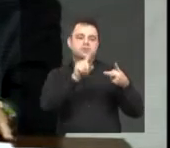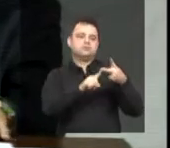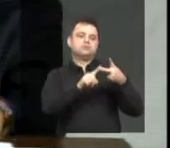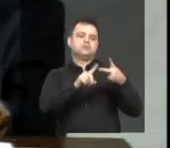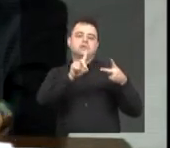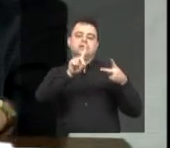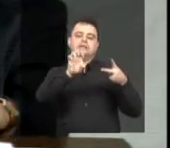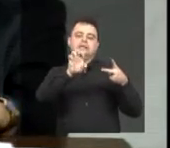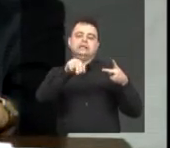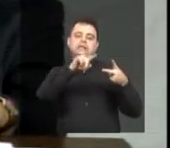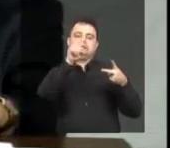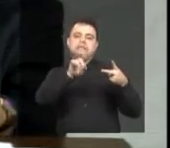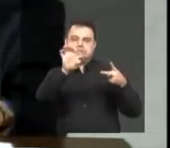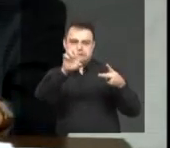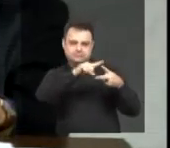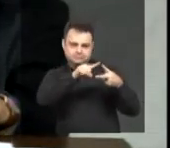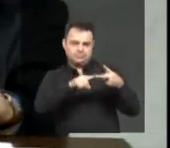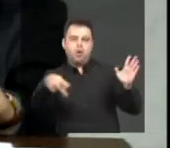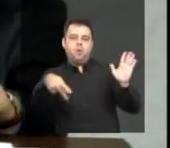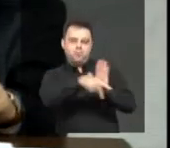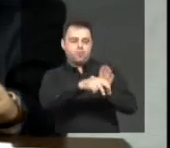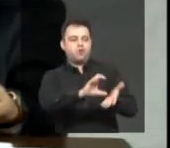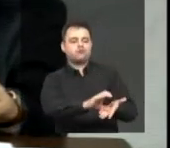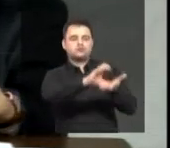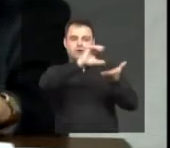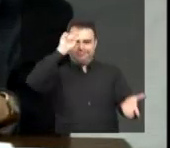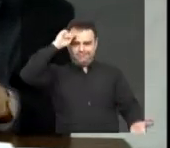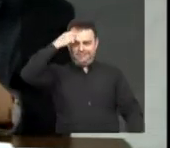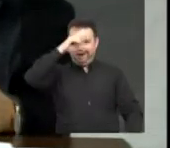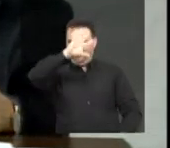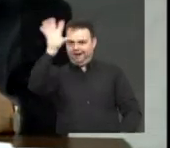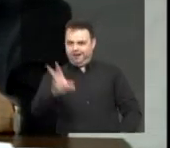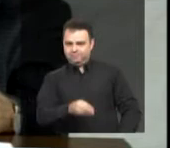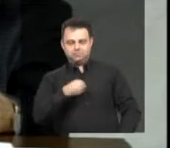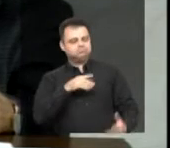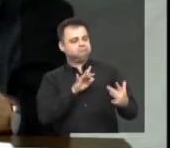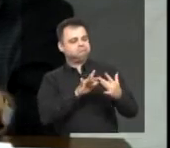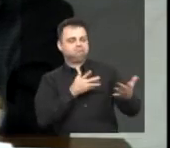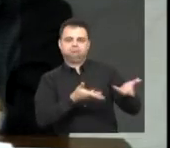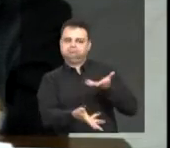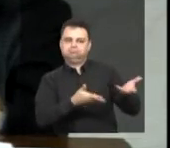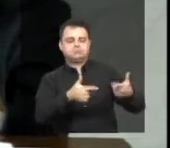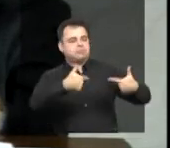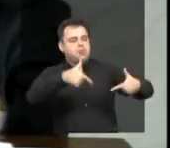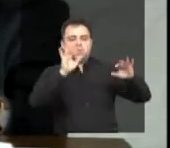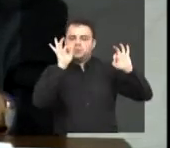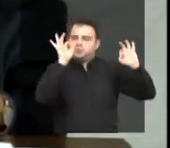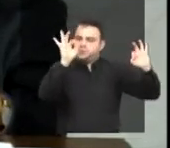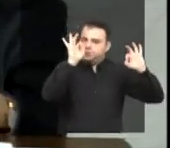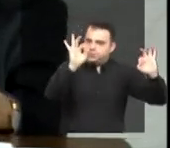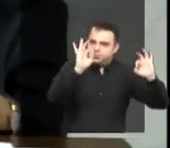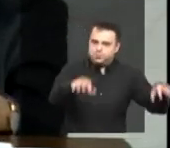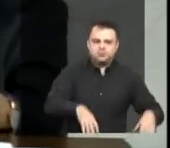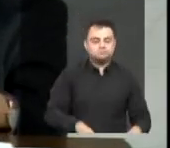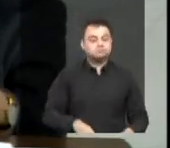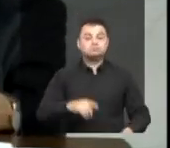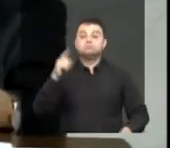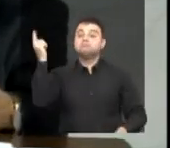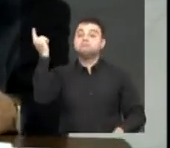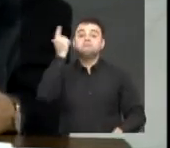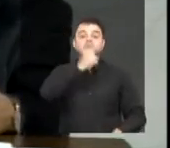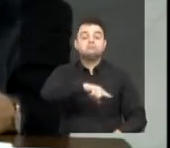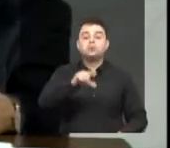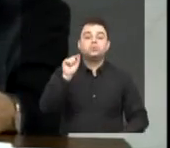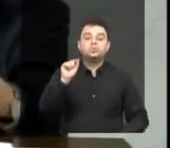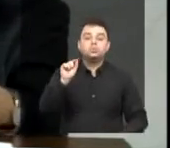-presidente do Conselho Afro de Rio Preto. E, além disso, nós estamos intermediando, também temos uma relação que